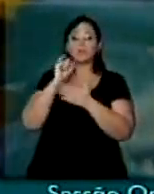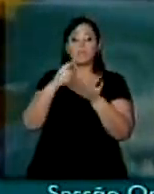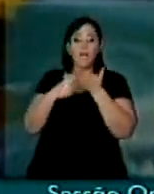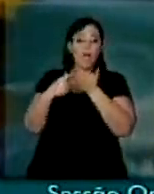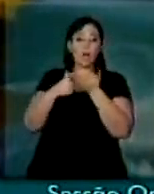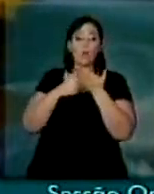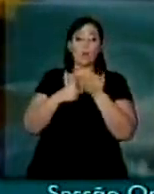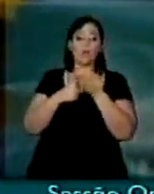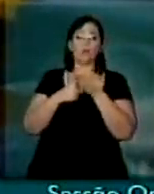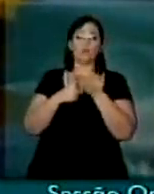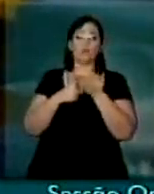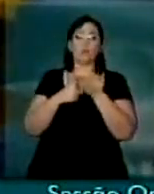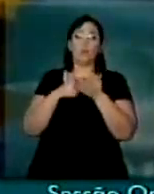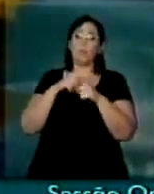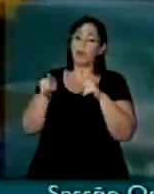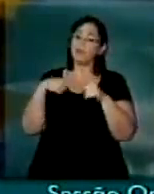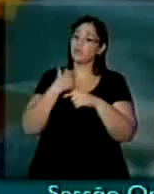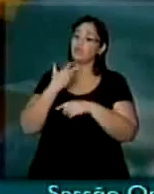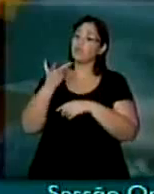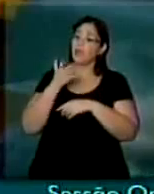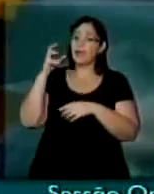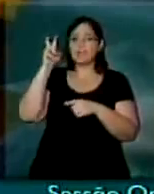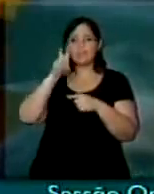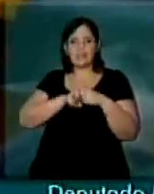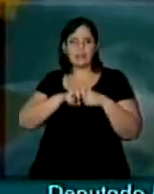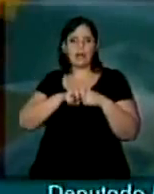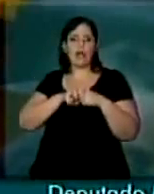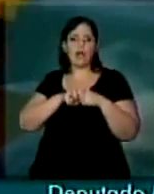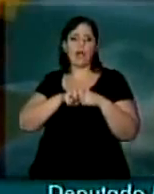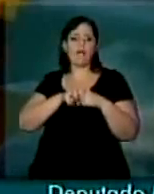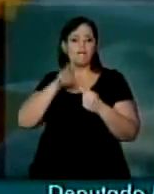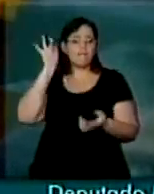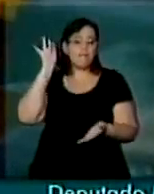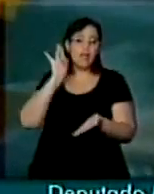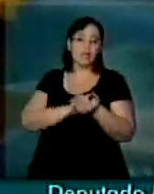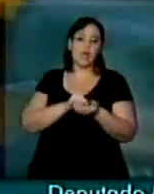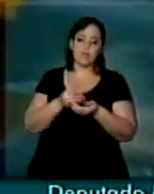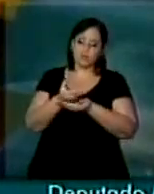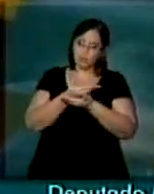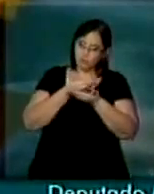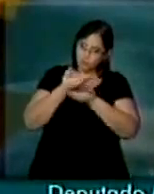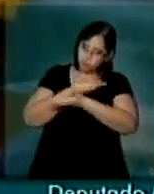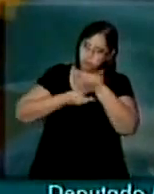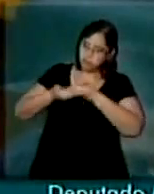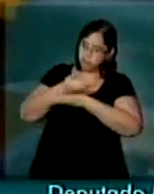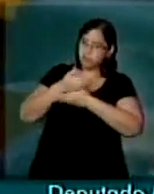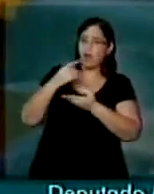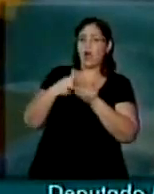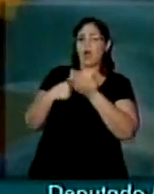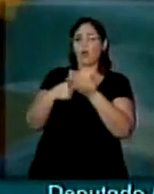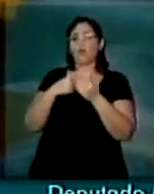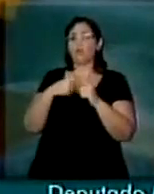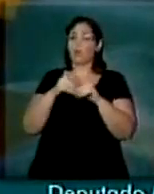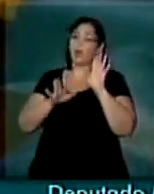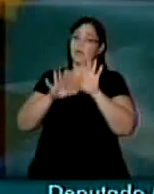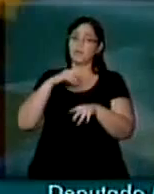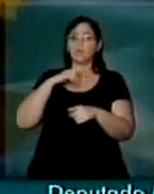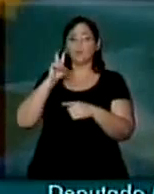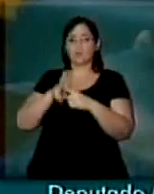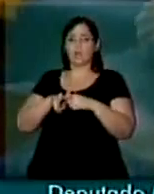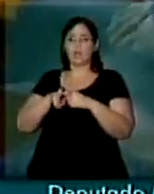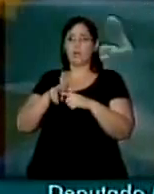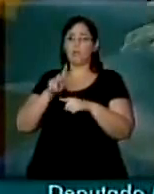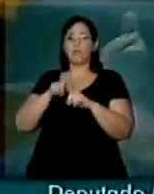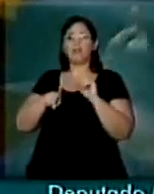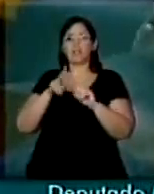mesmo que seja com acordo, mas que nós possamos sentar verdadeiramente para fazer um acordo, porque de repente a gente senta, mas